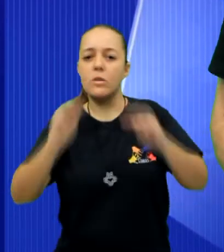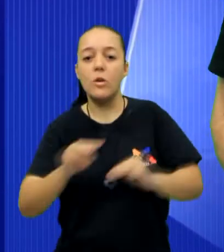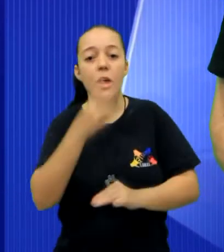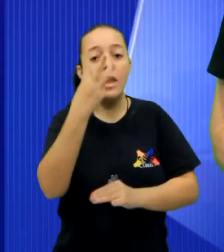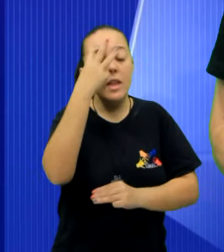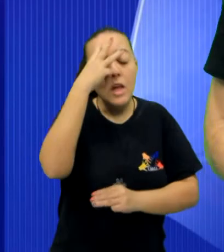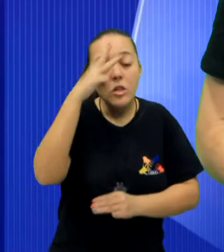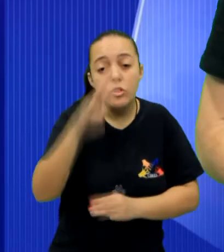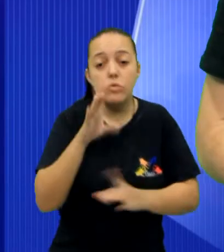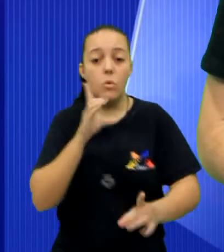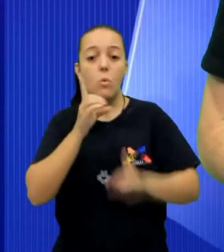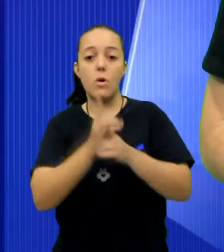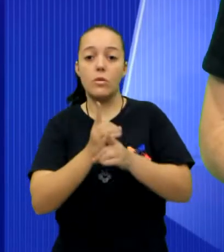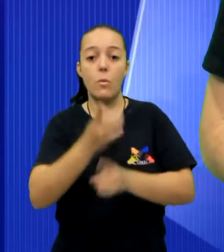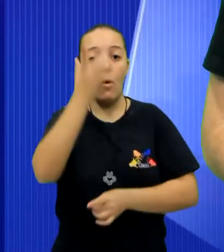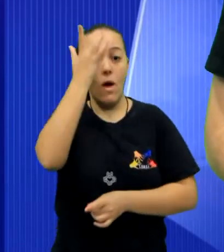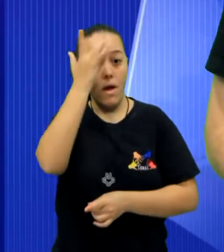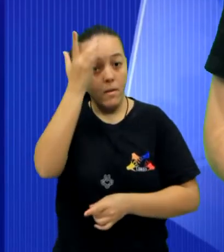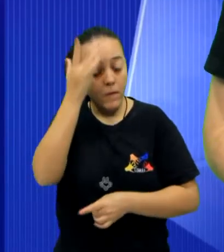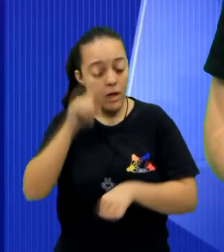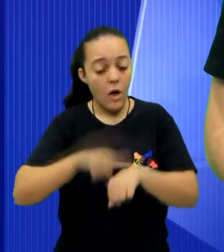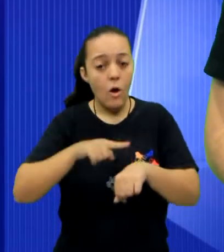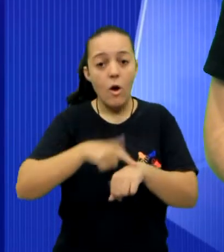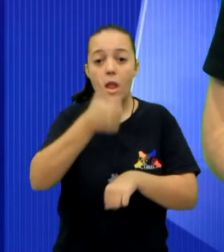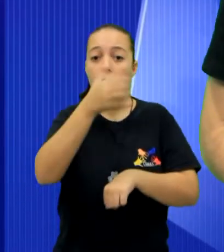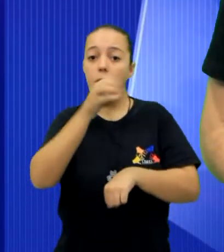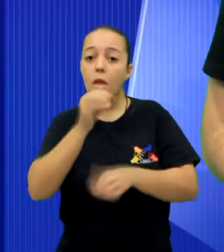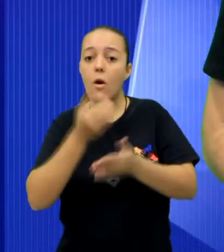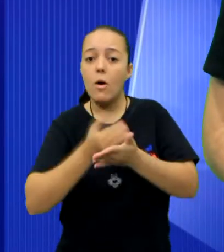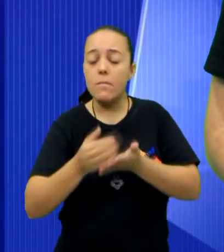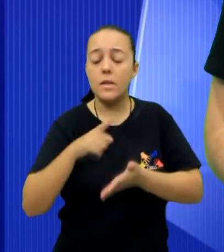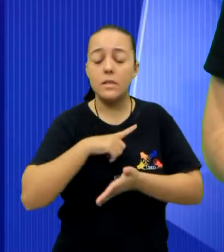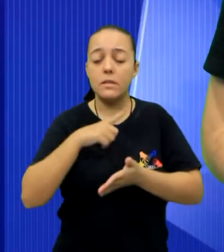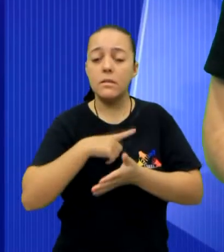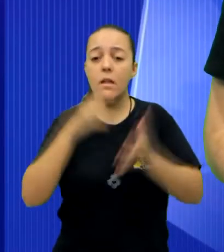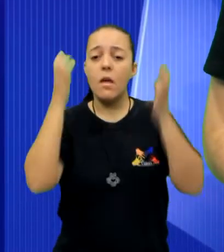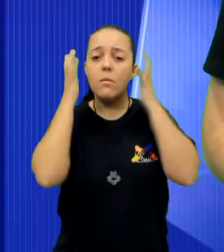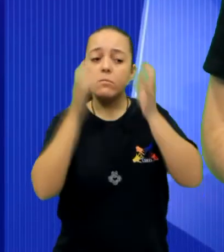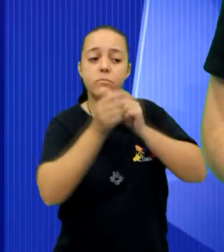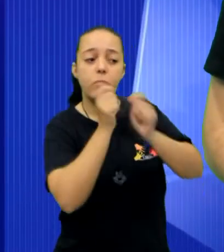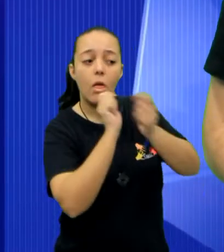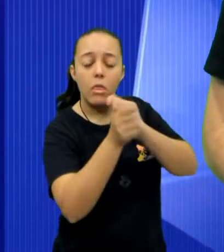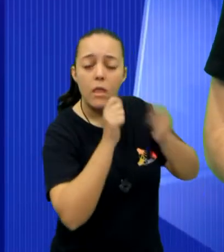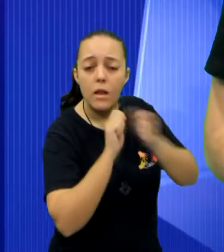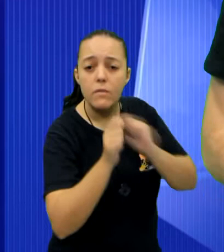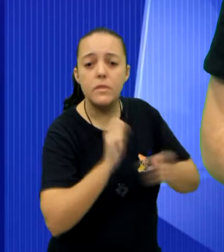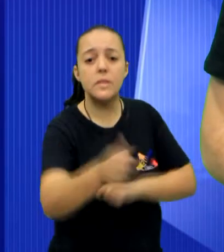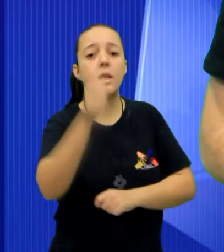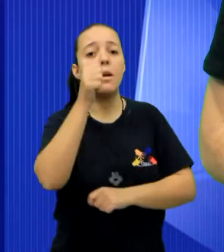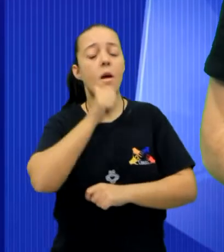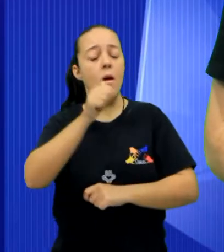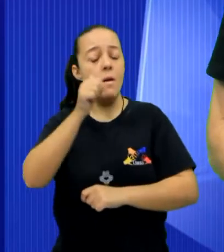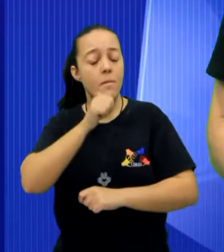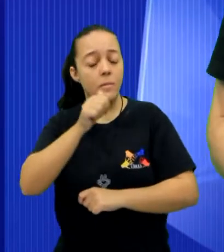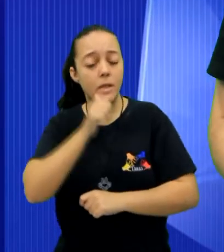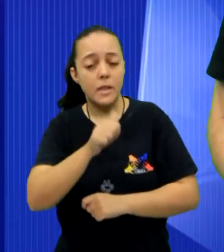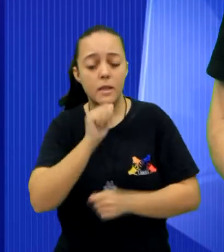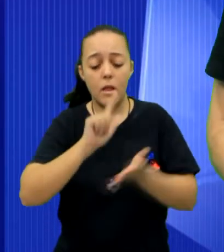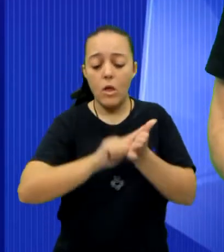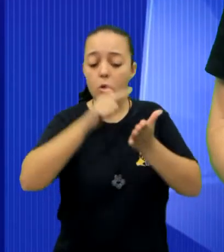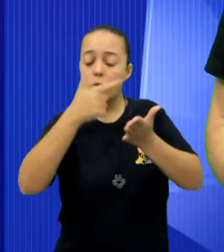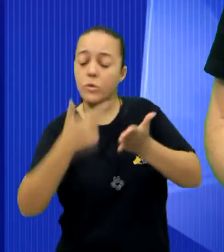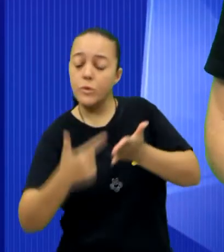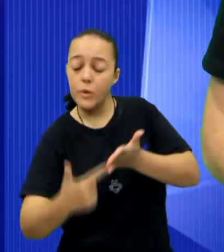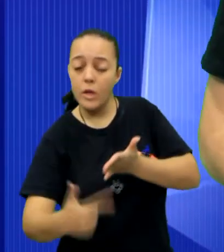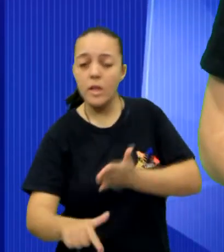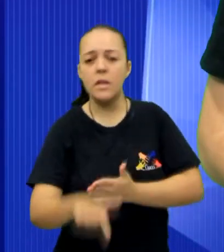missionários para os três dias de encontro. E amanhã, às 10 horas da manhã, vai ao ar pela Rádio Mensagem o programa Diocese em Movimento,